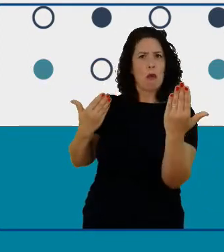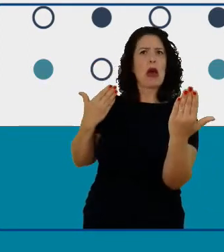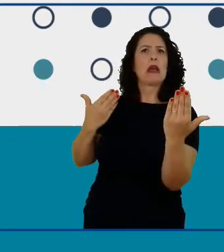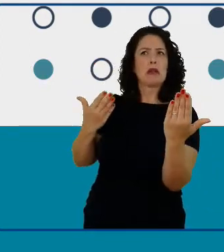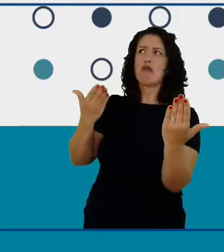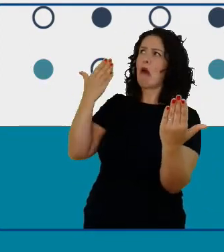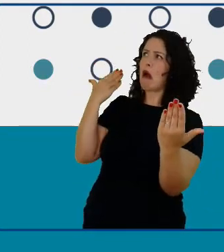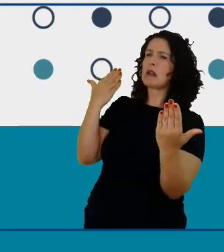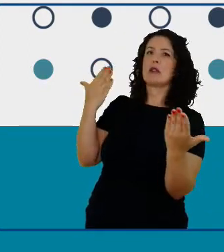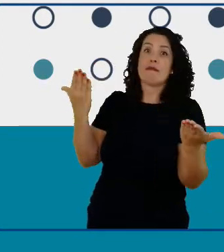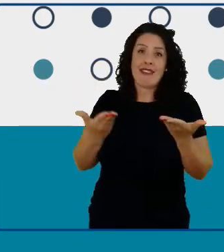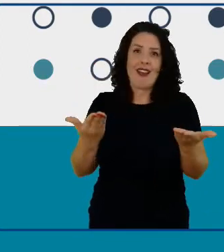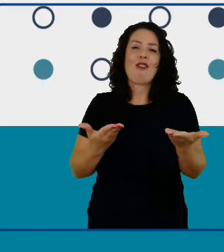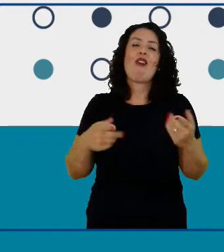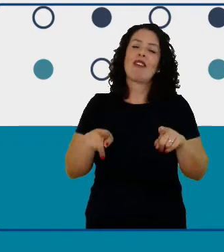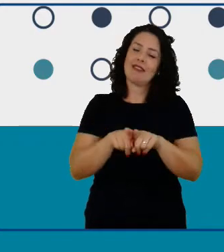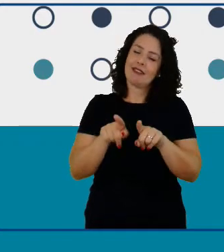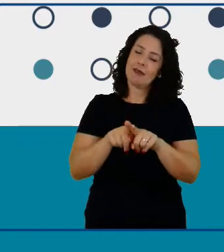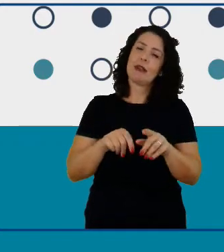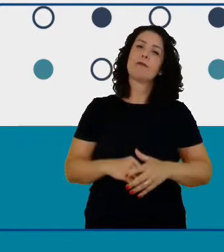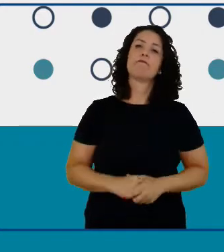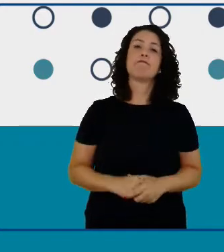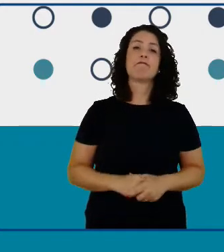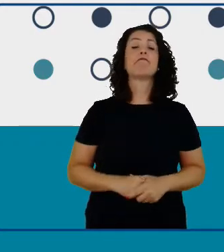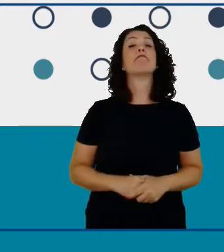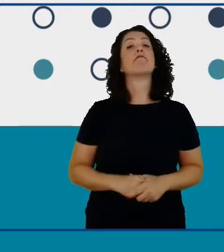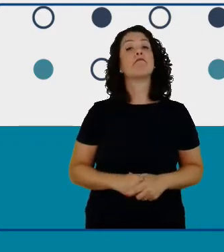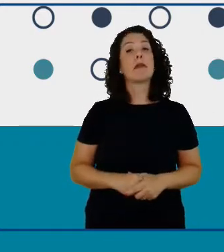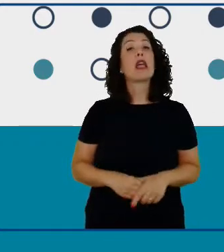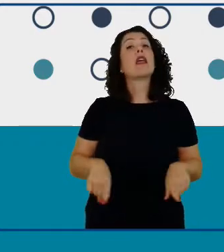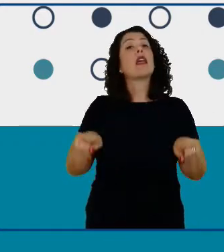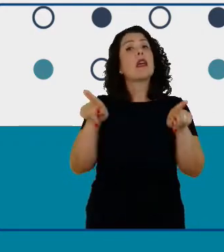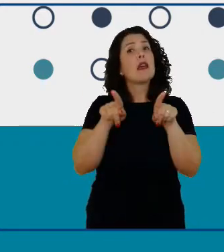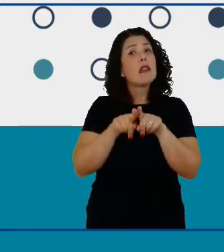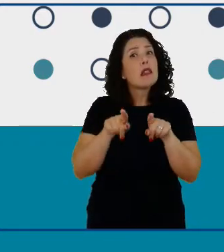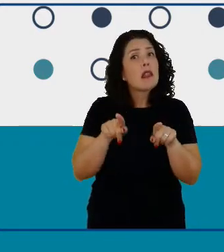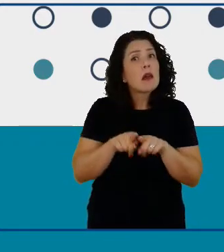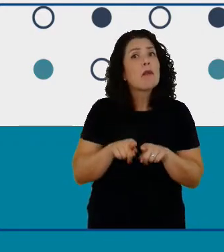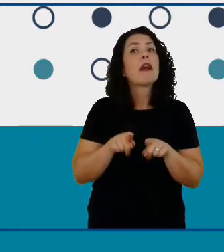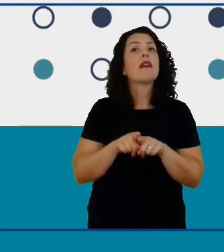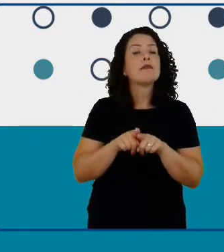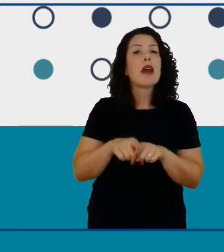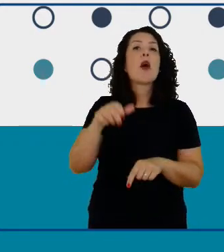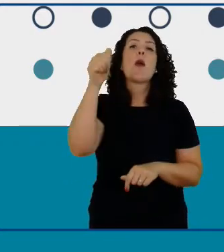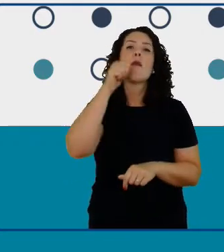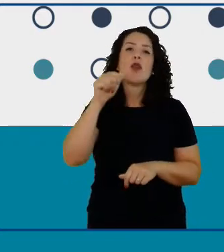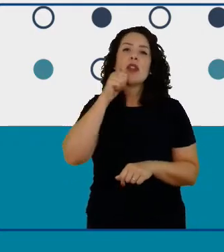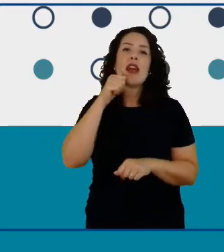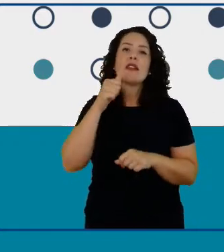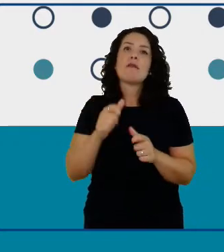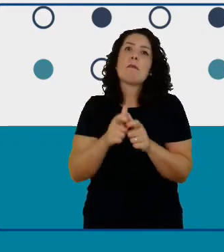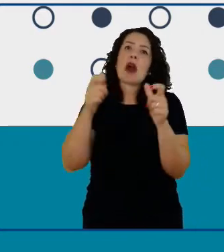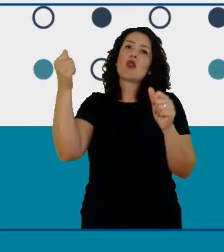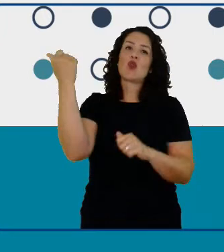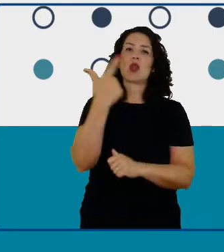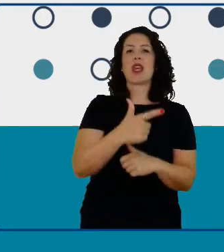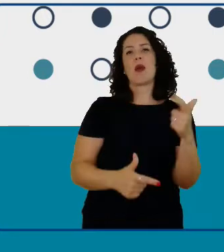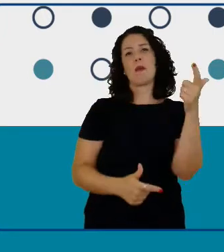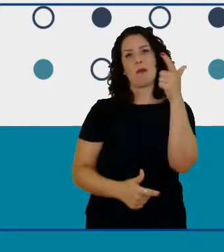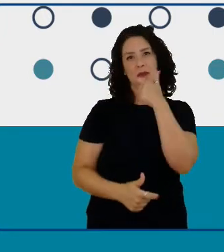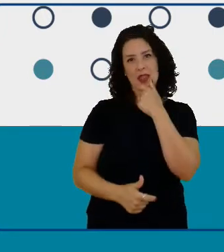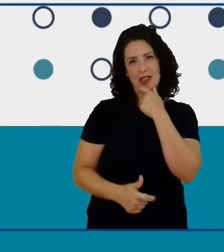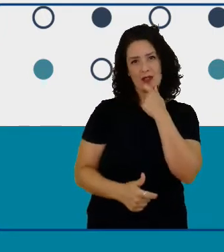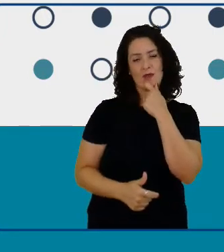um aumento ainda maior das meninas comparadas com os meninos mais positiva nesse